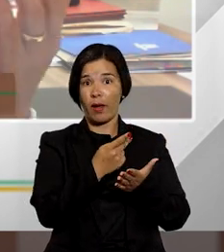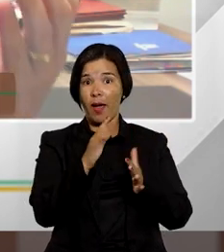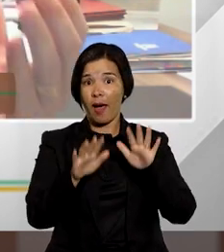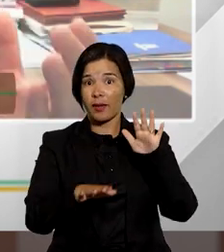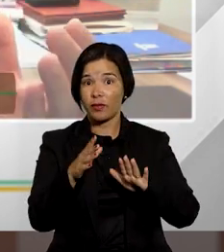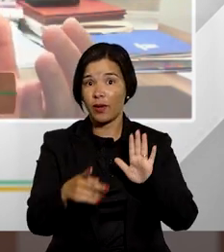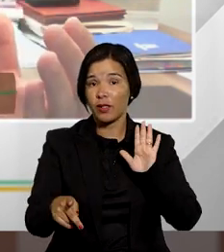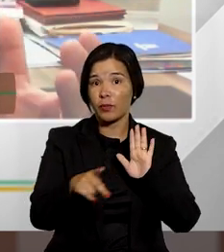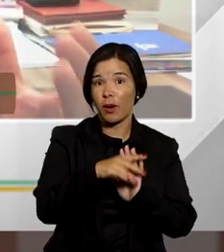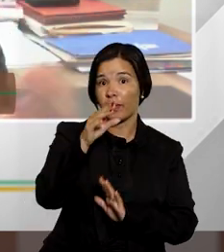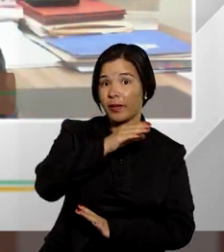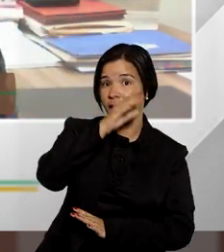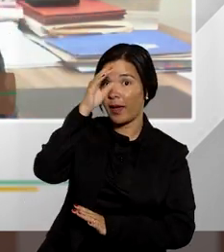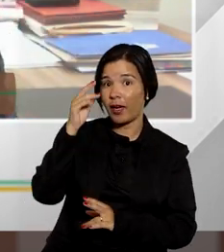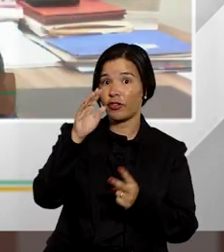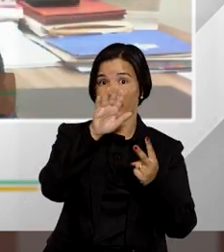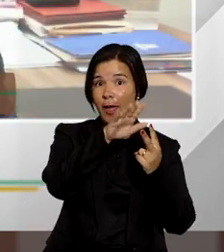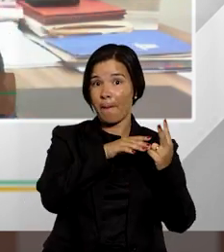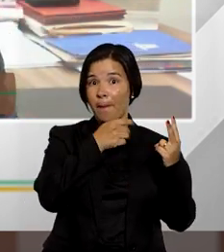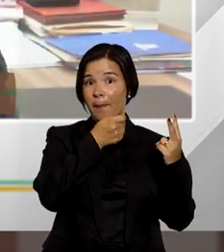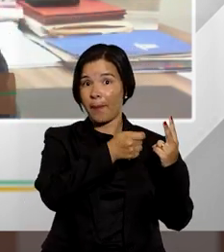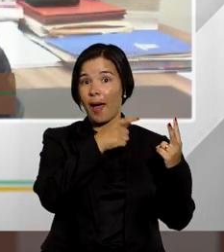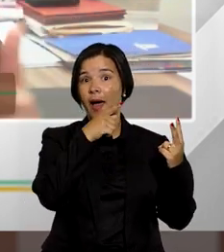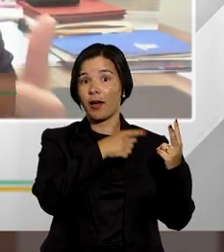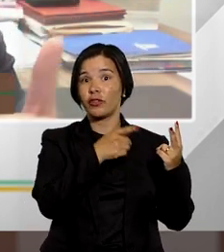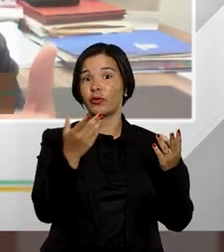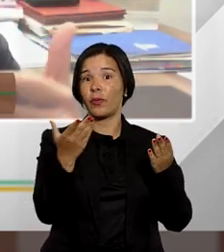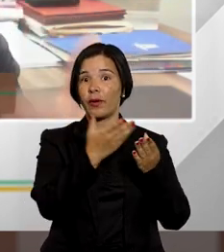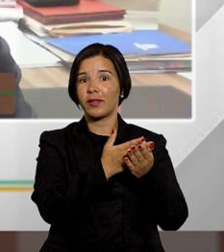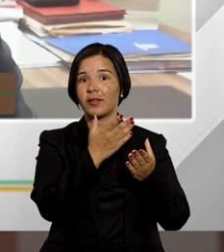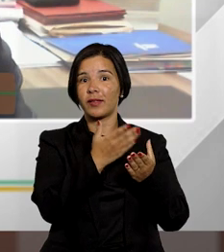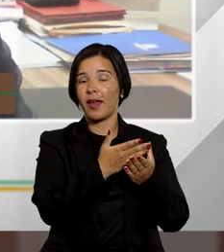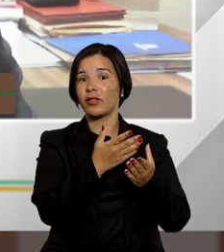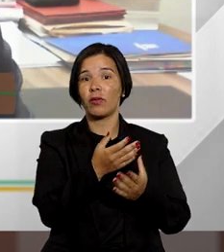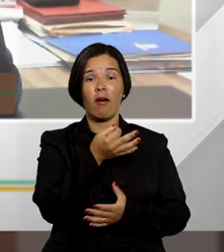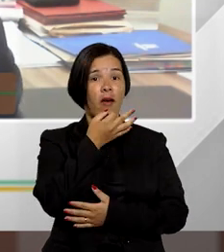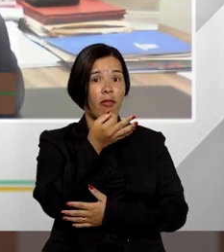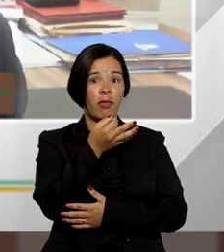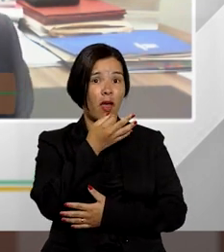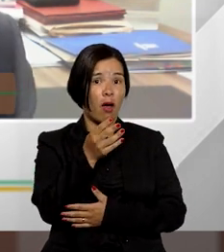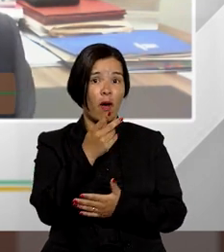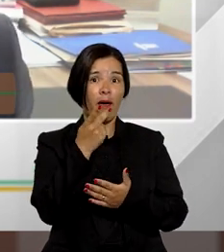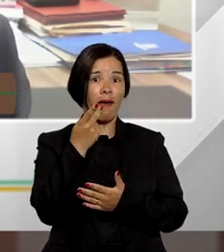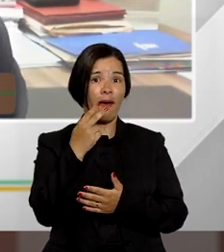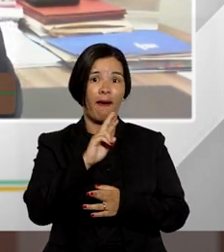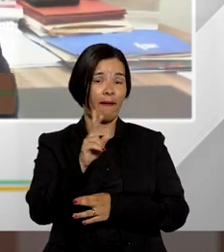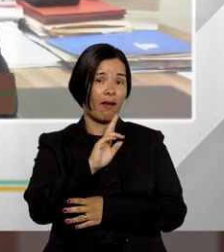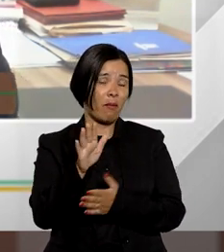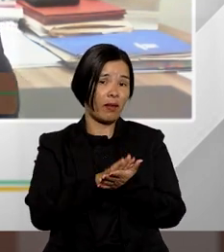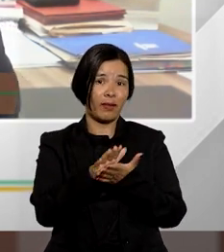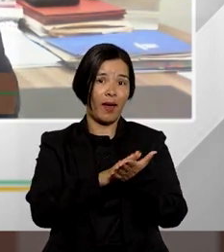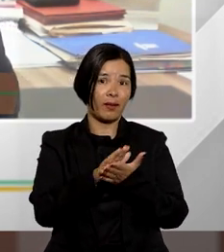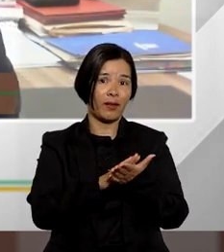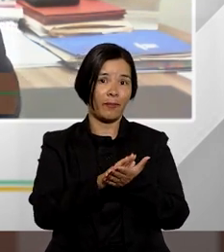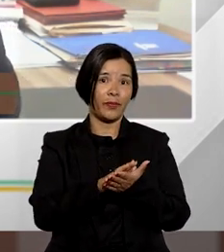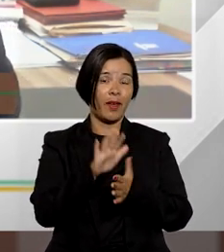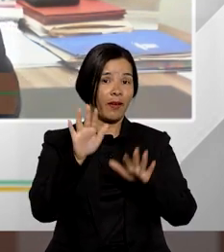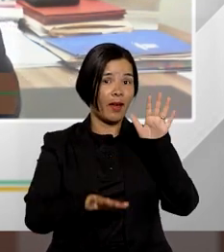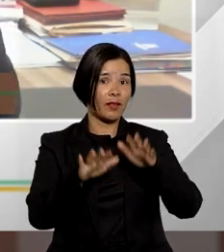cliente que é parte na assinatura desse contrato nada está a questionar e o judiciário por vezes